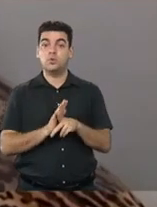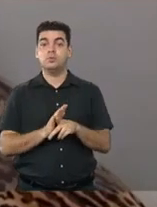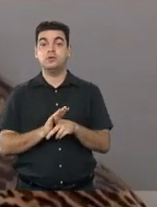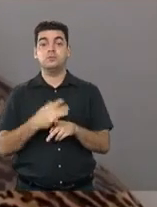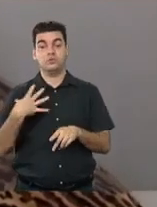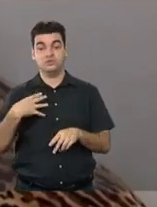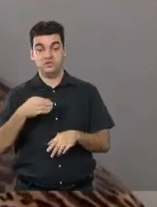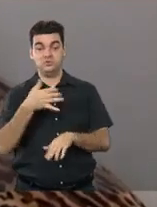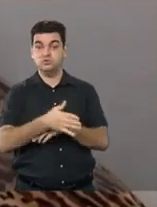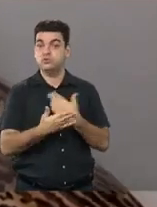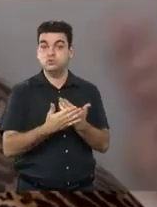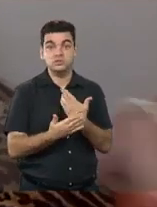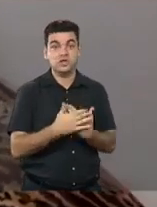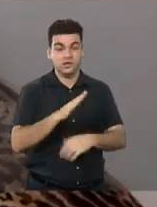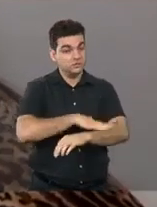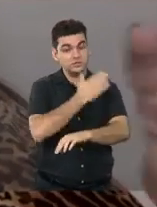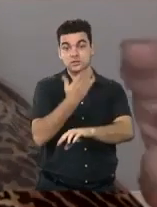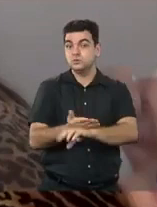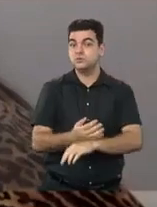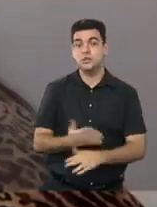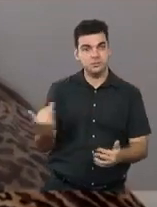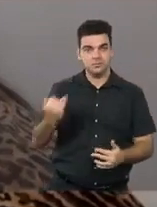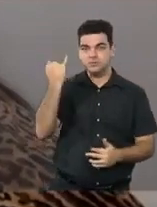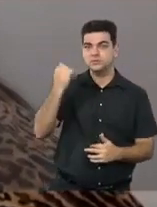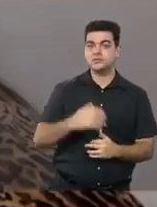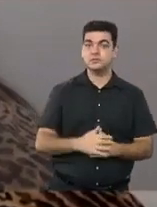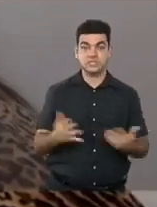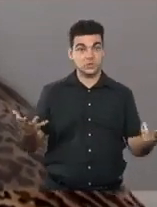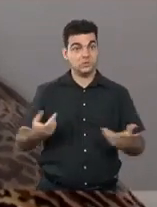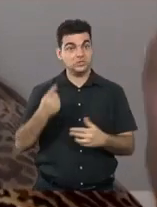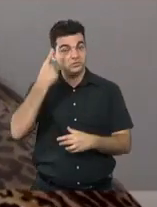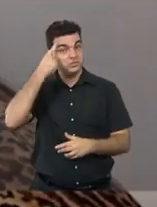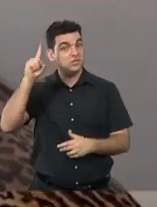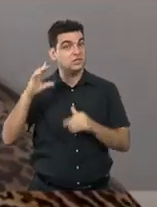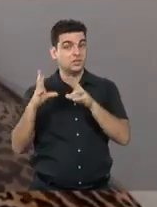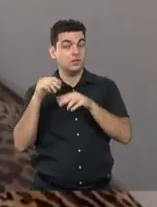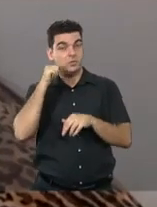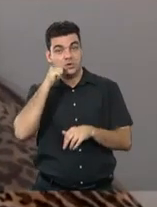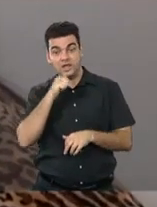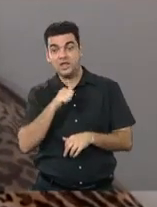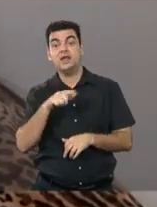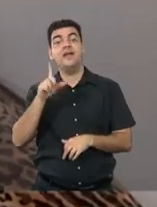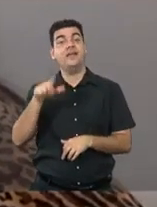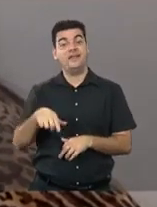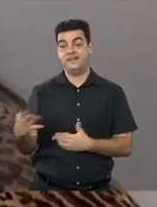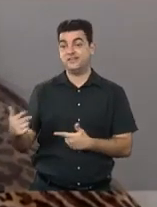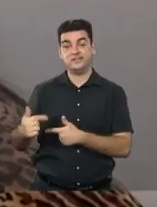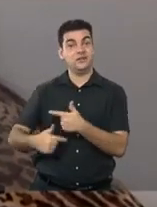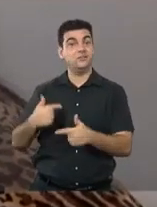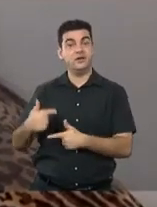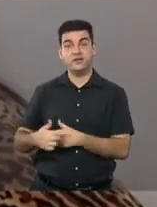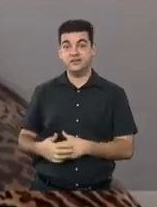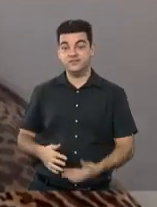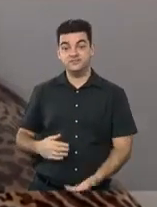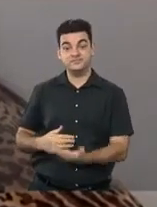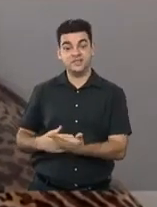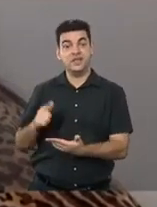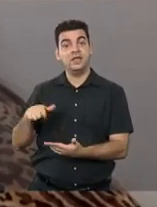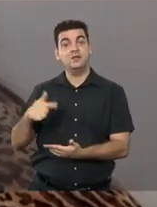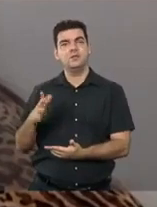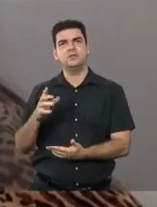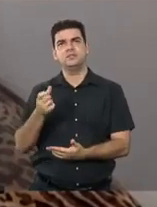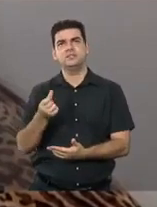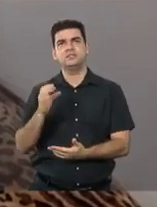aquela mãe. Porque uma coisa nesse dia das mulheres que nós não podemos esquecer é as mulheres operárias, que elas respondem por